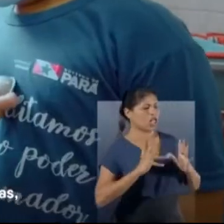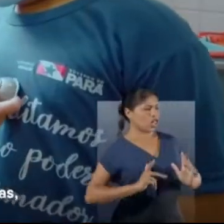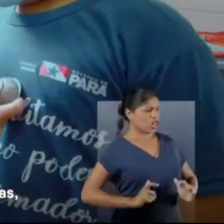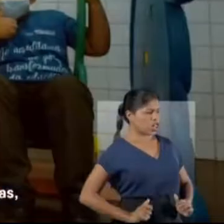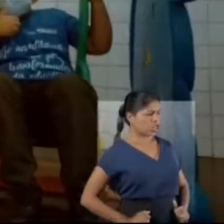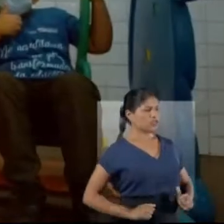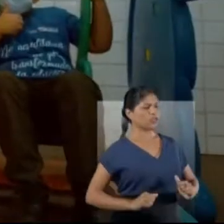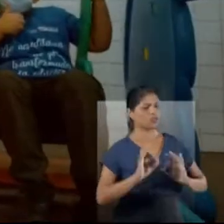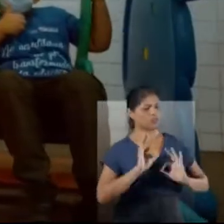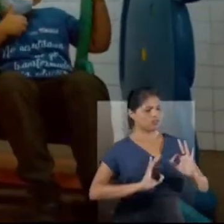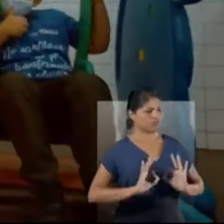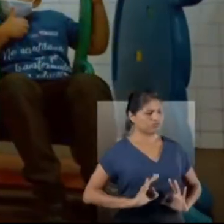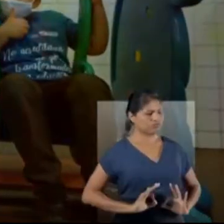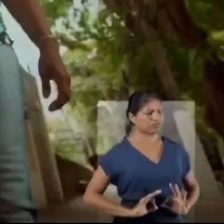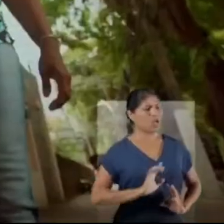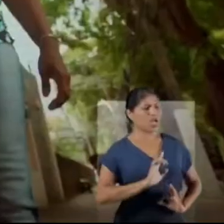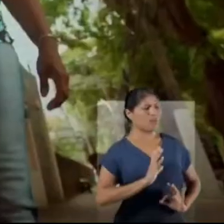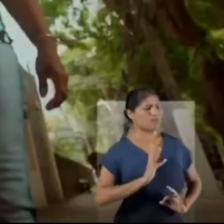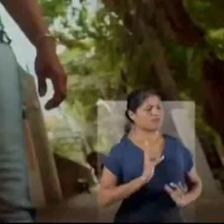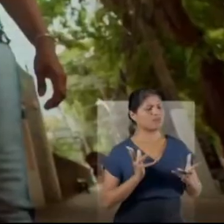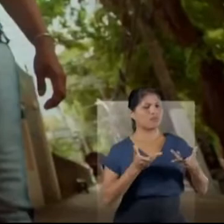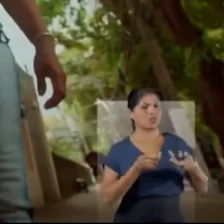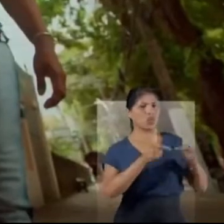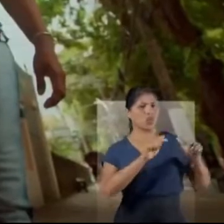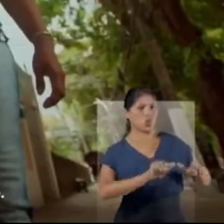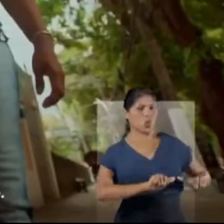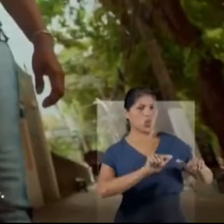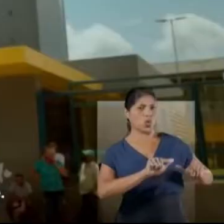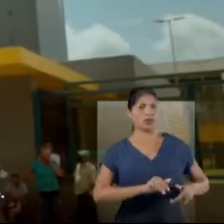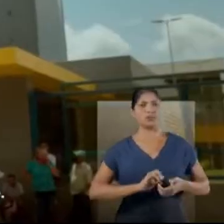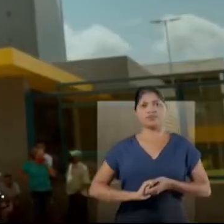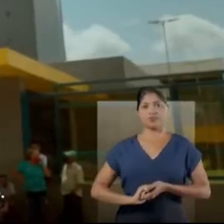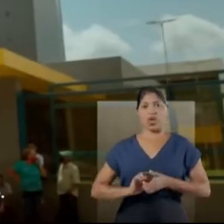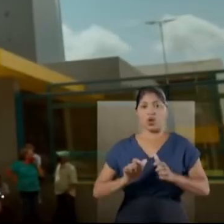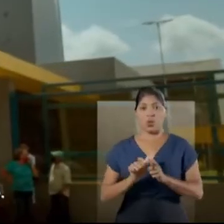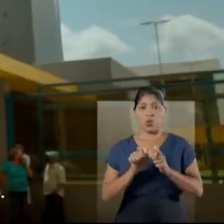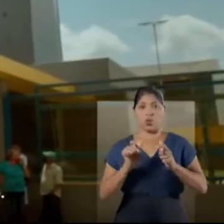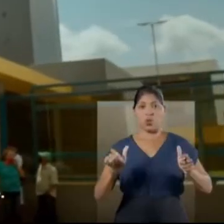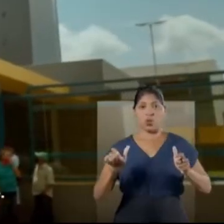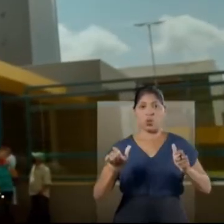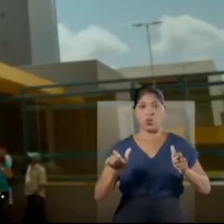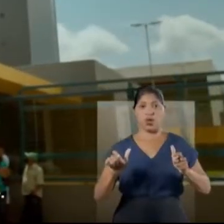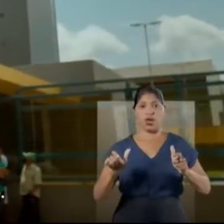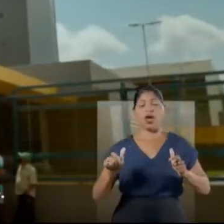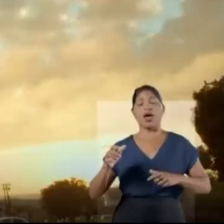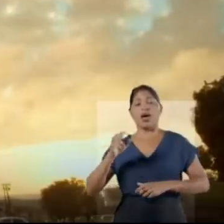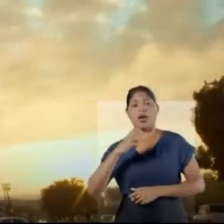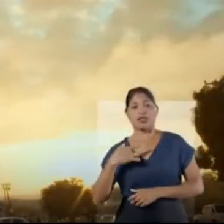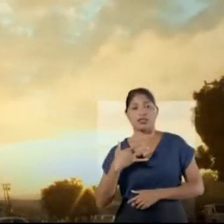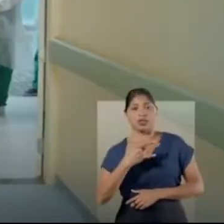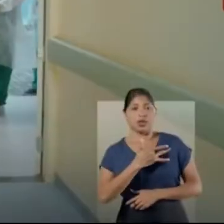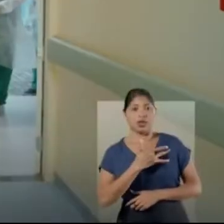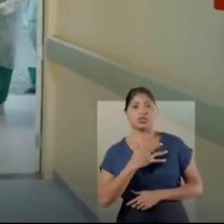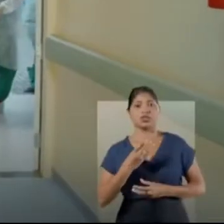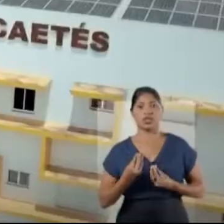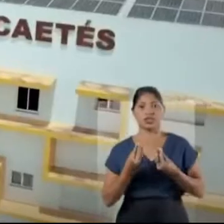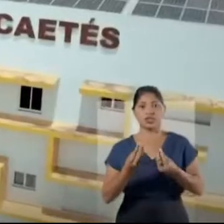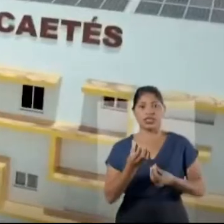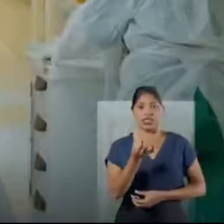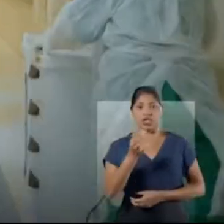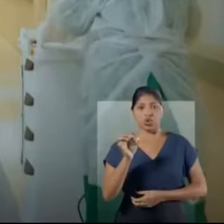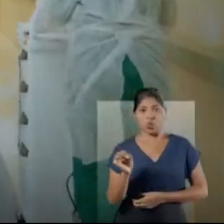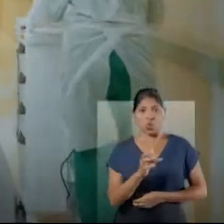banhadinhas, todas arrumadas. É maravilhoso o lugar. Ampliamos como nunca a rede de saúde. Entregamos seis